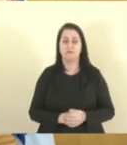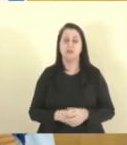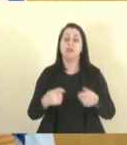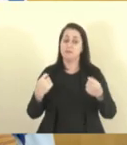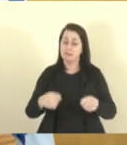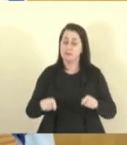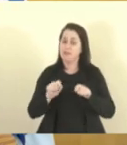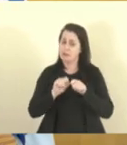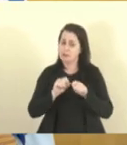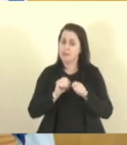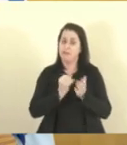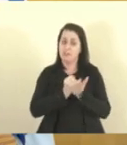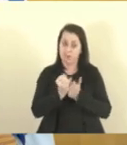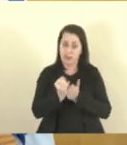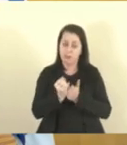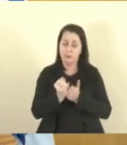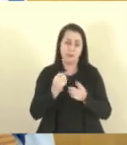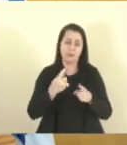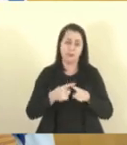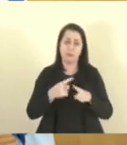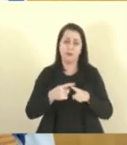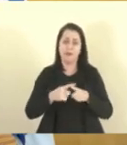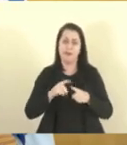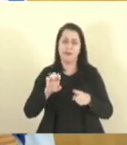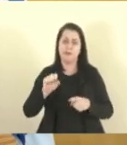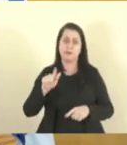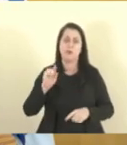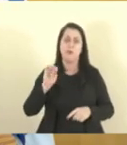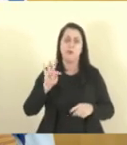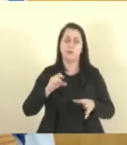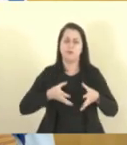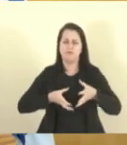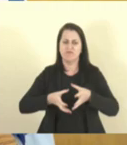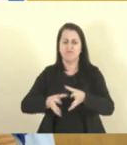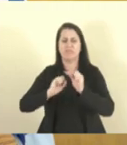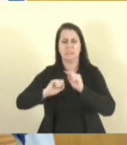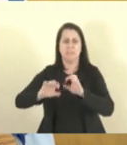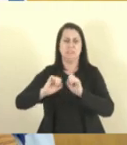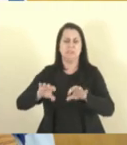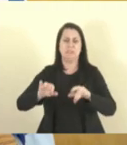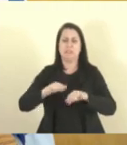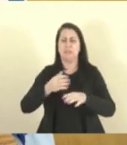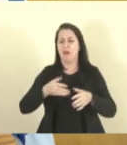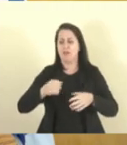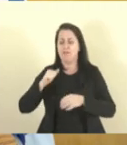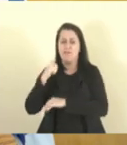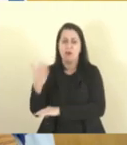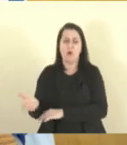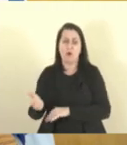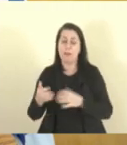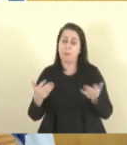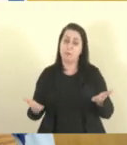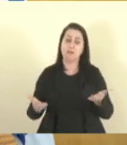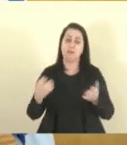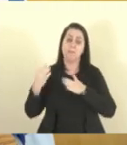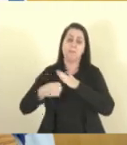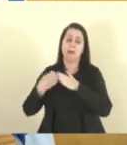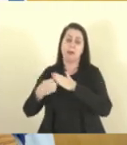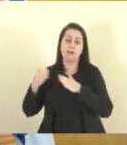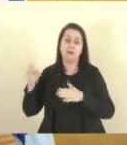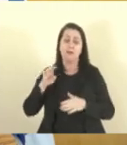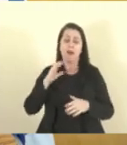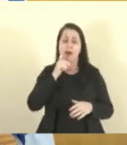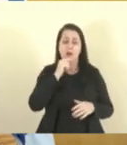investimento porque o esgoto está sendo jogado a céu aberto, as pessoas estão morando ali, mas a Cezã não consegue fazer porque o